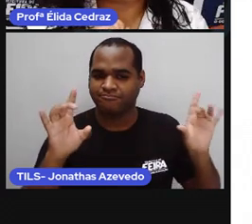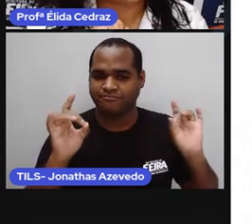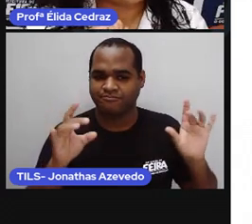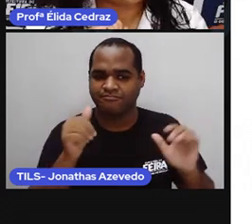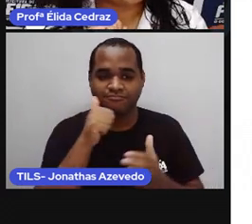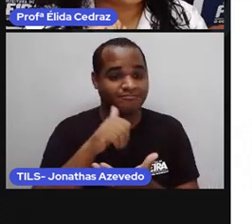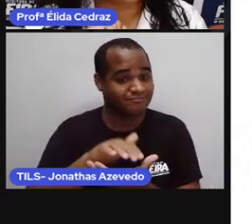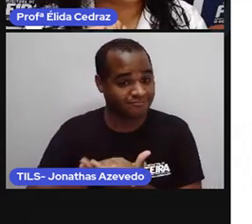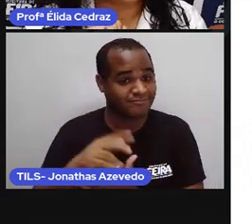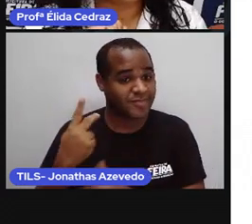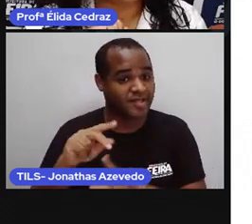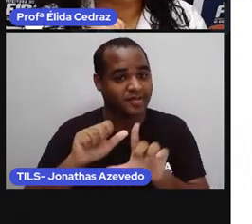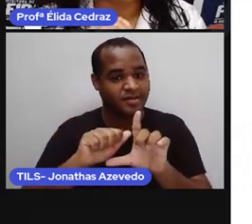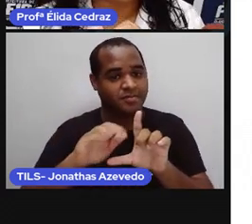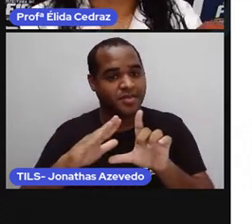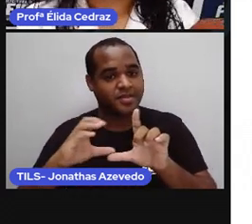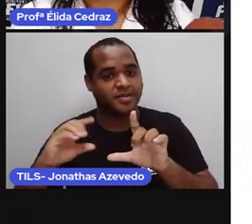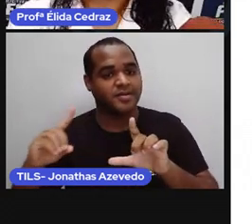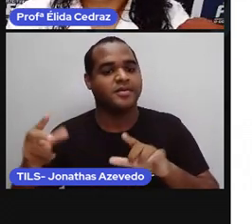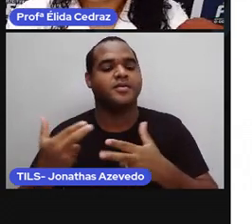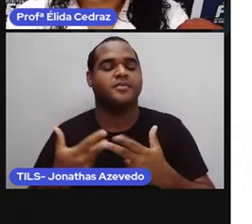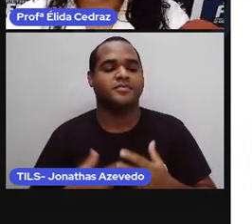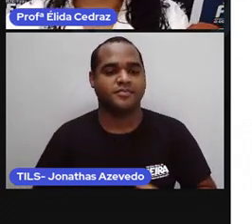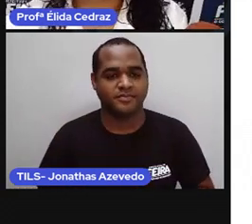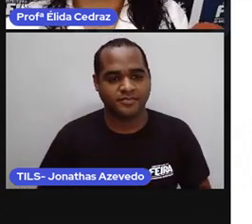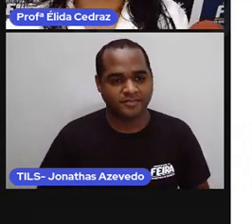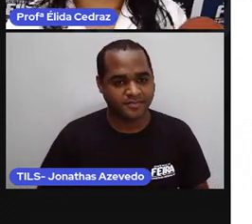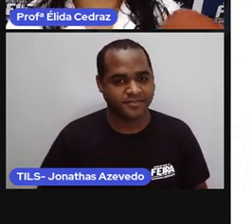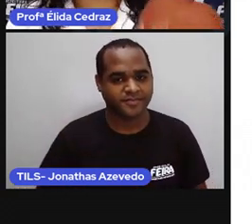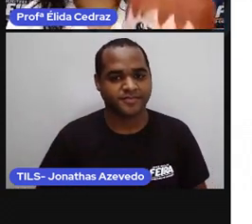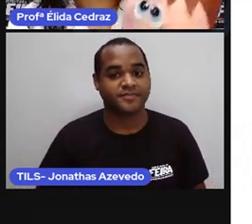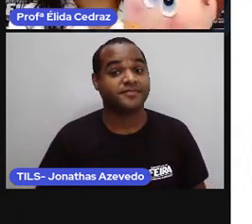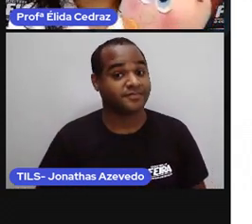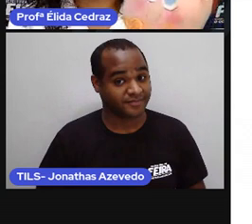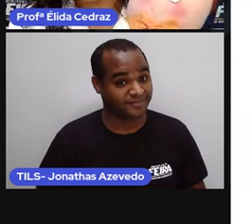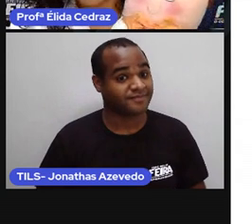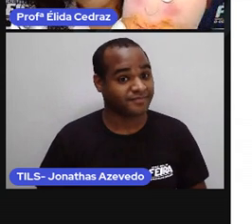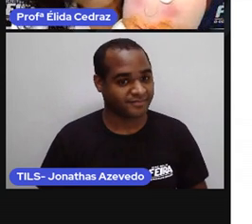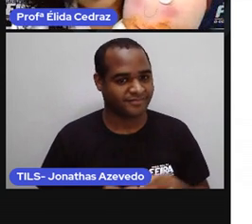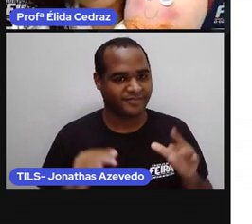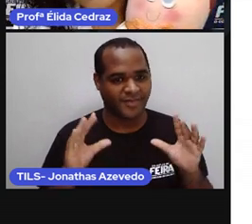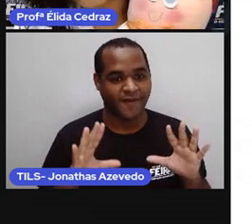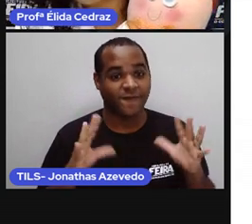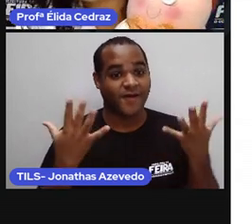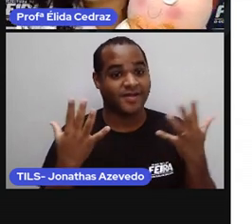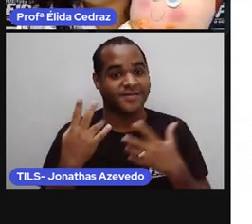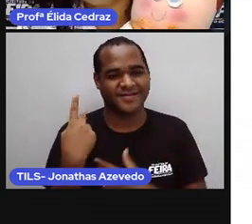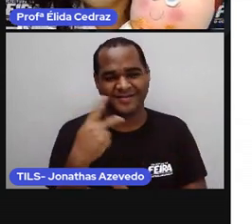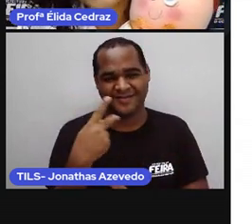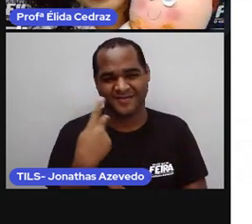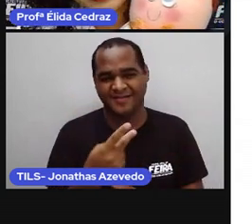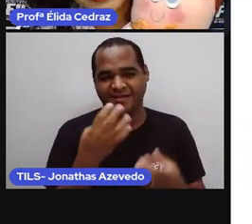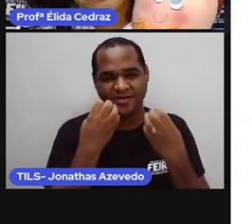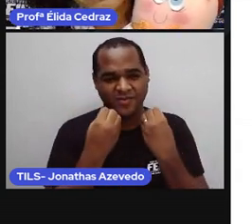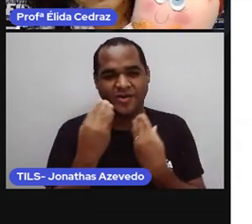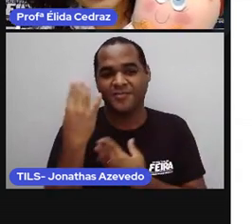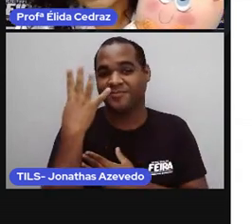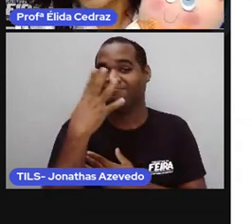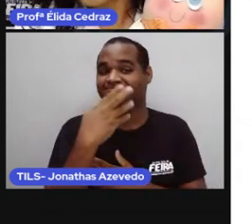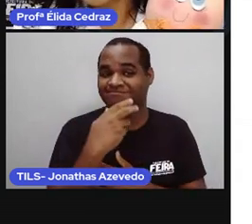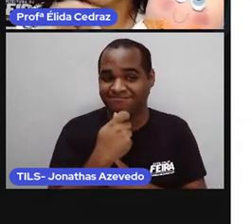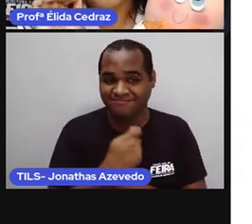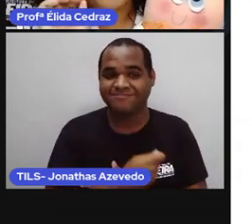do seu alfabeto. Gente, a festa do senhor alfabeto foi muito linda.